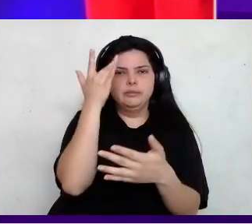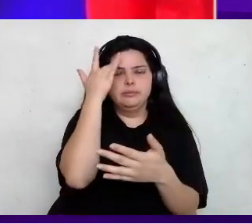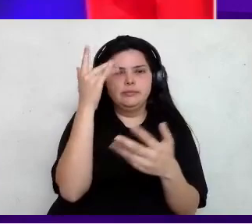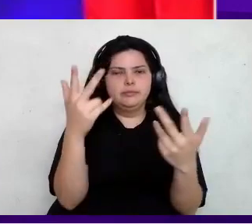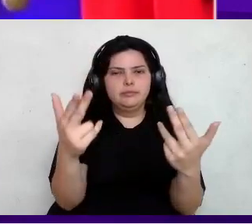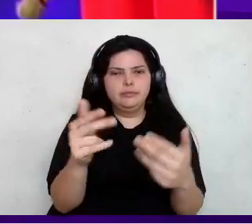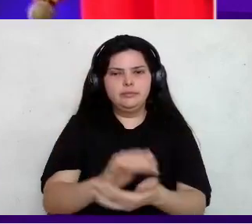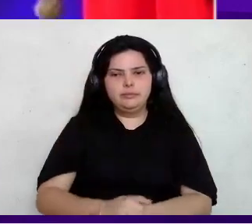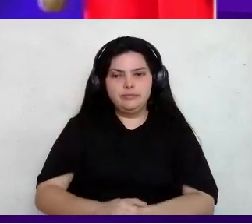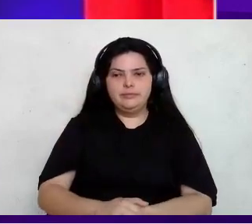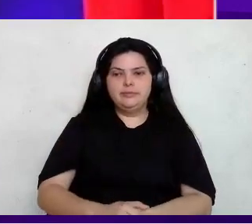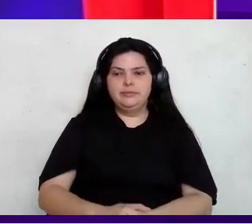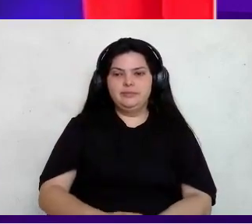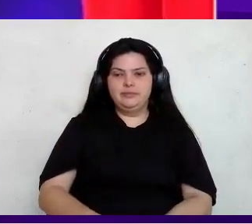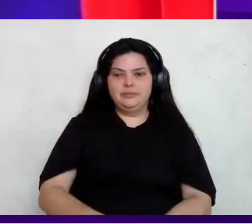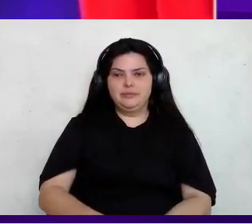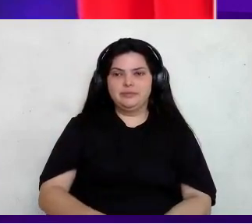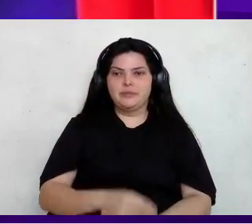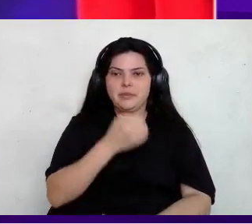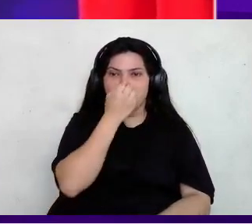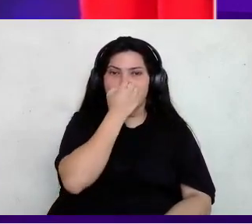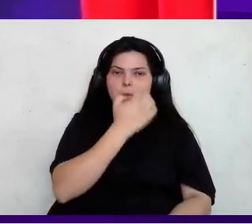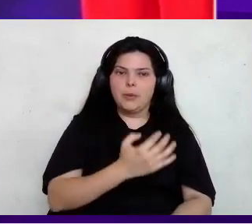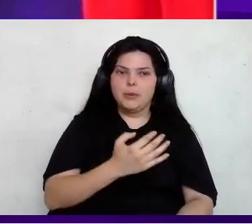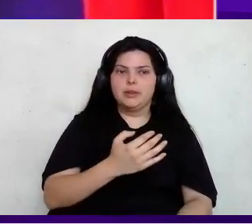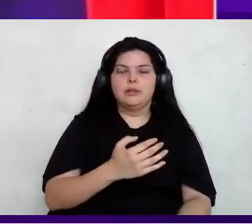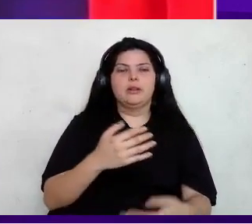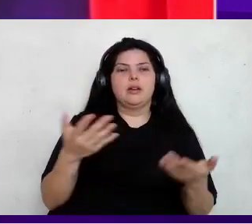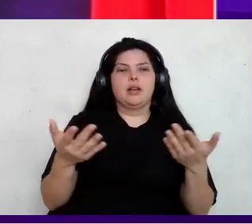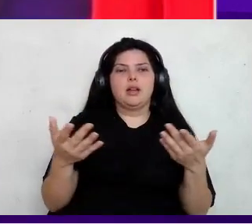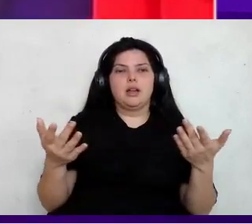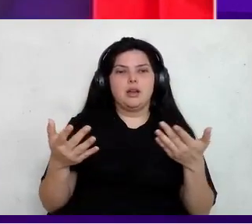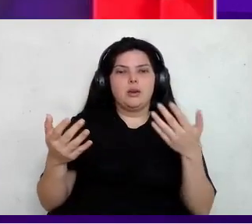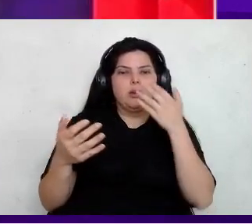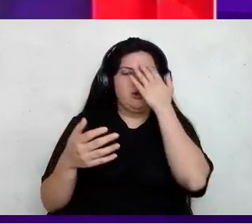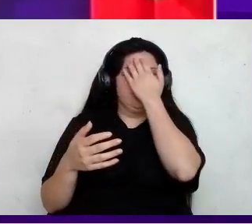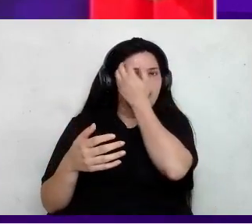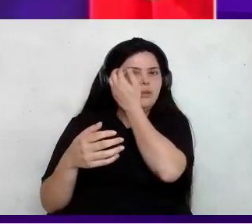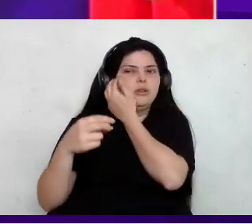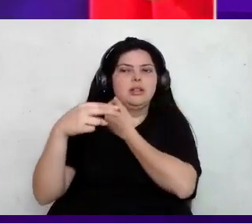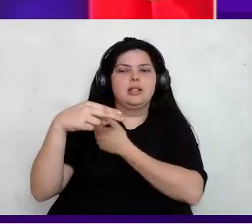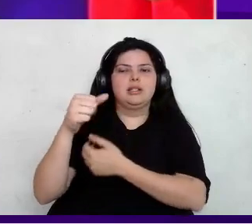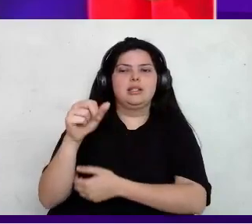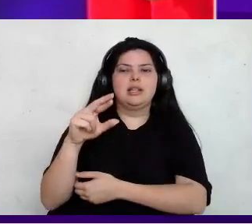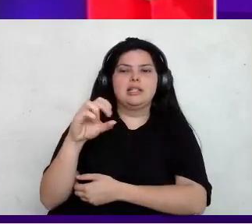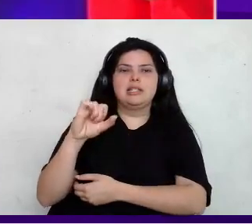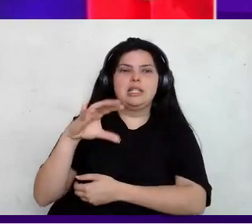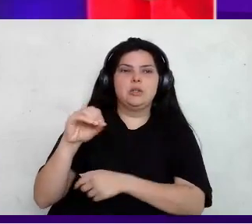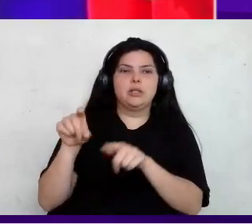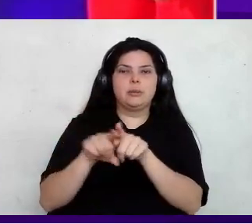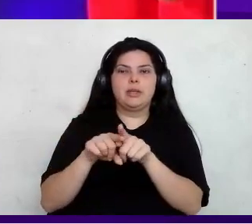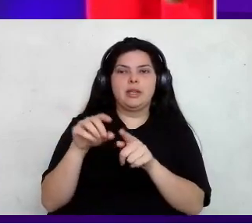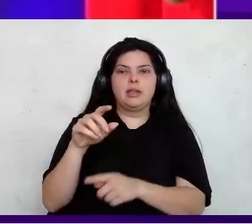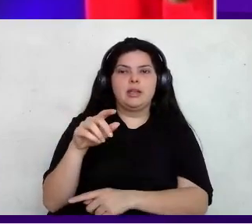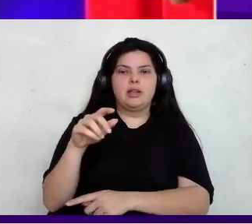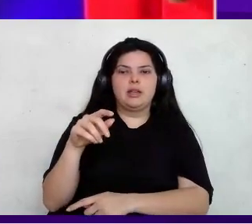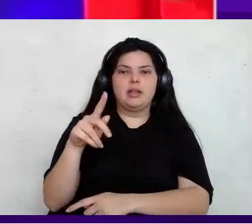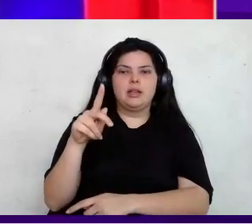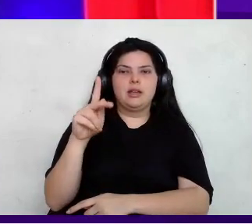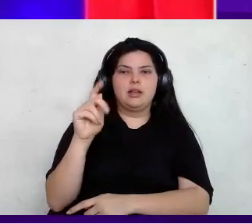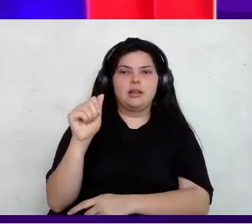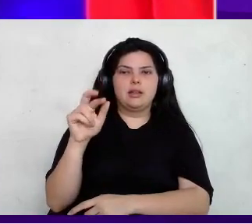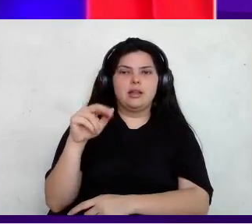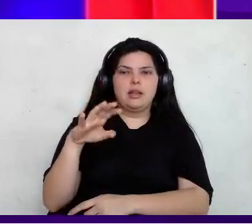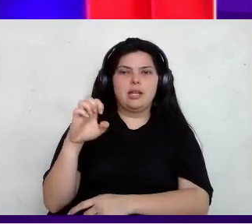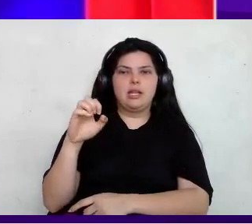Então, tá bom. Então, vamos ficar aqui agora com o Narciso. A Karine vai ser a nossa host, então ela vai continuar o dia inteiro